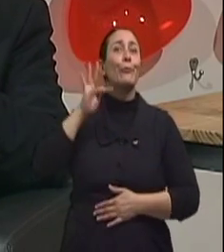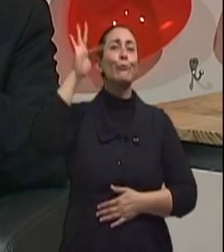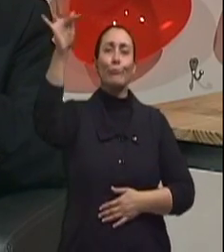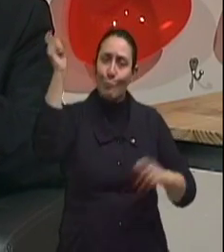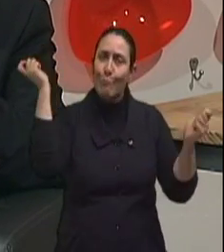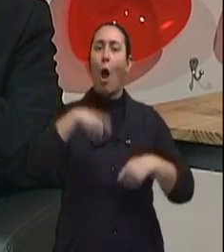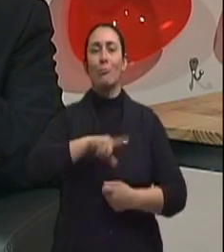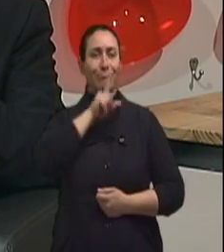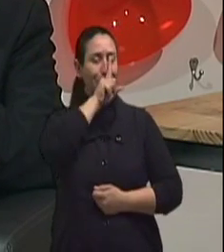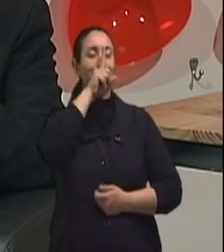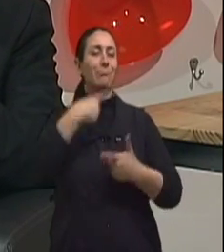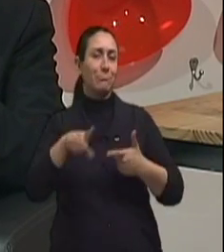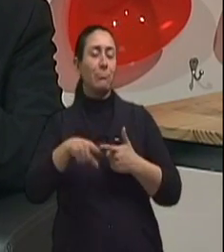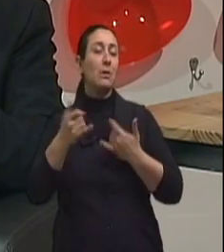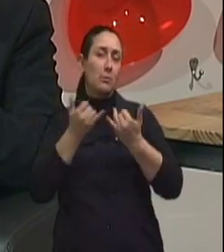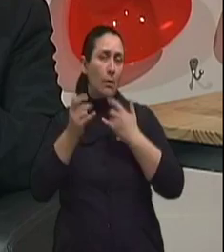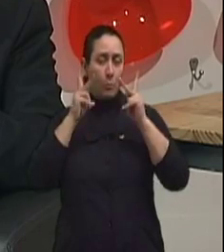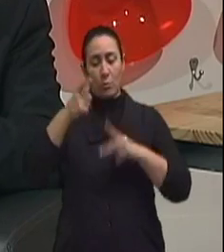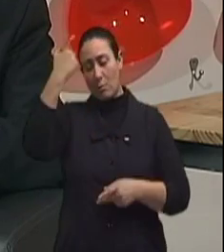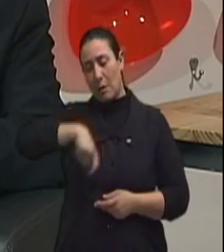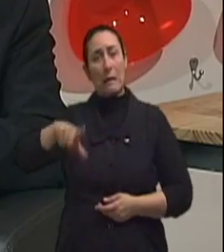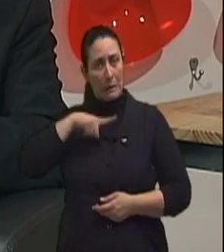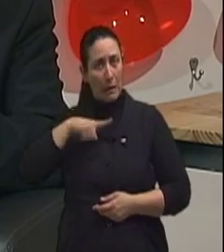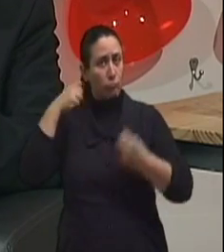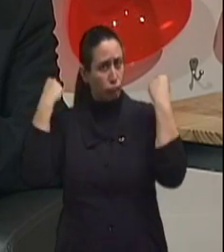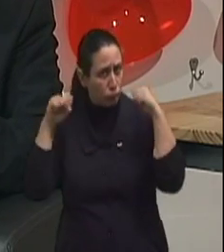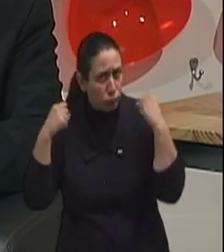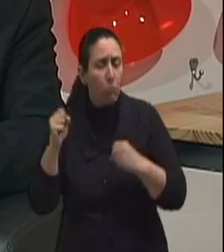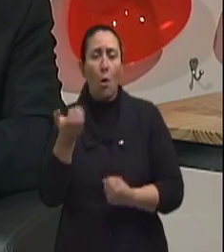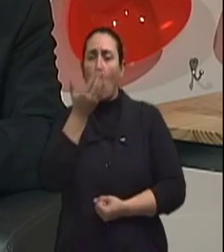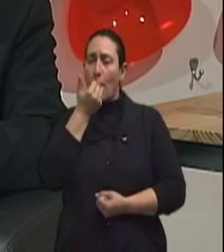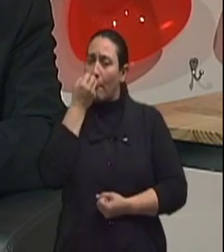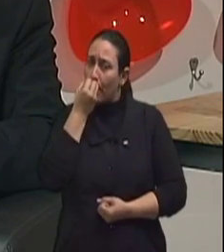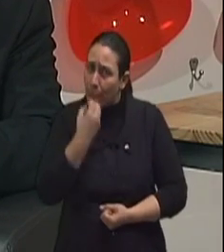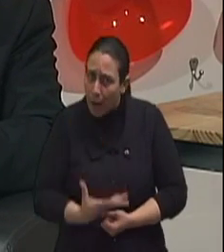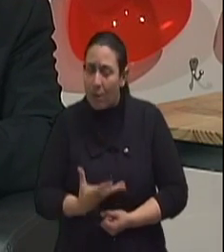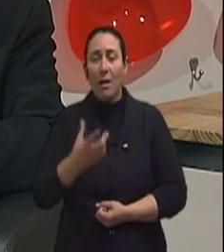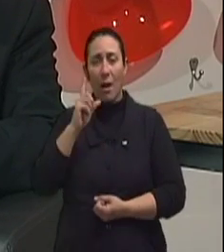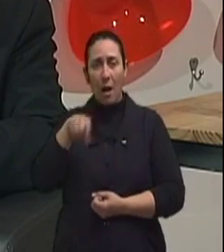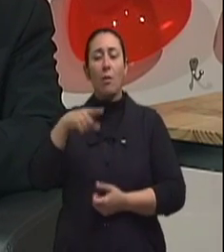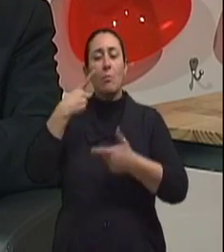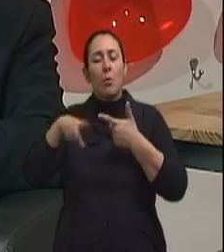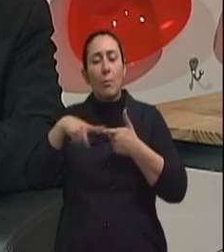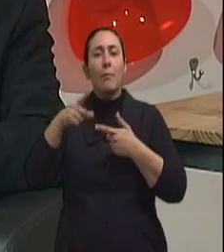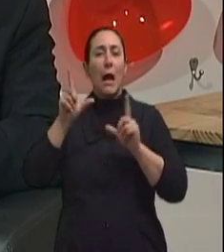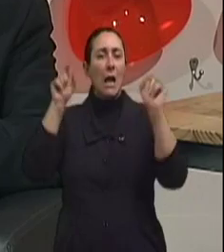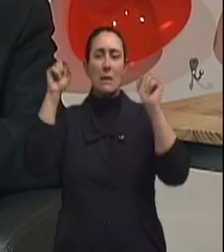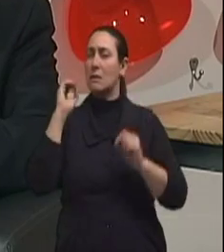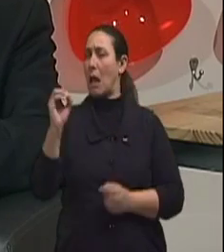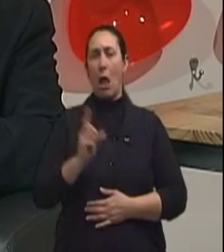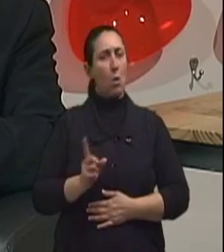seja, a pessoa que tem o peso, faz exercício, come bem, o risco de ter câncer não é zero ao longo da vida.